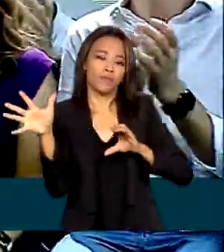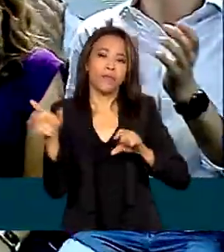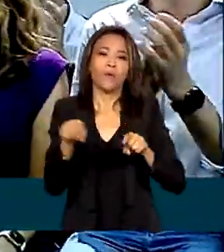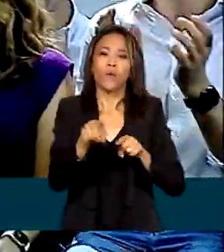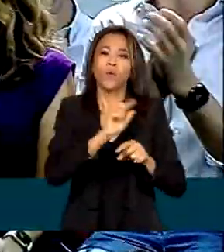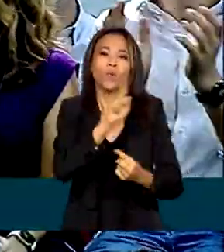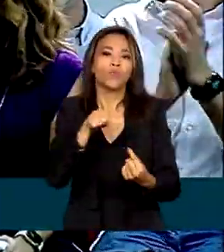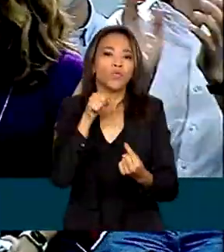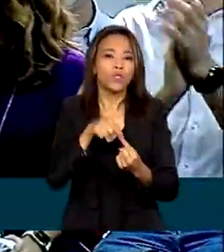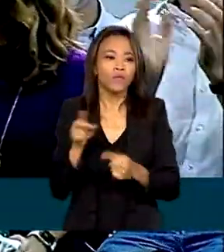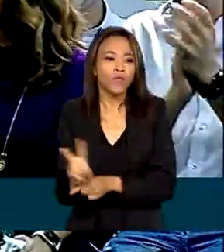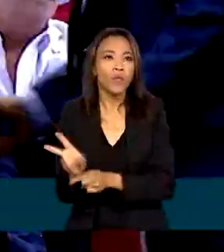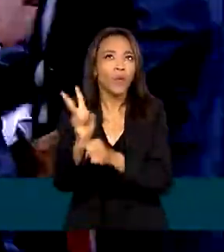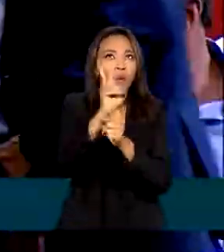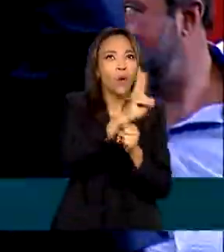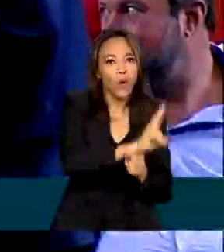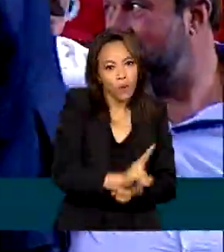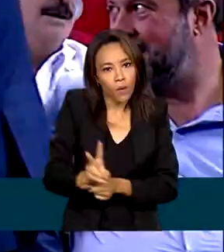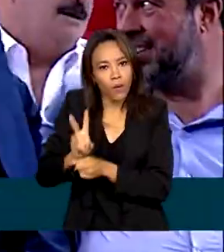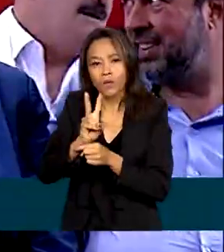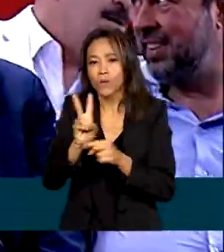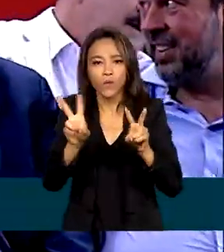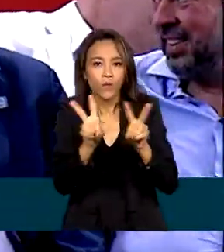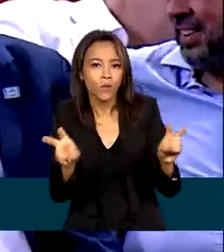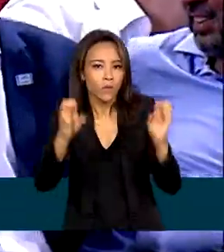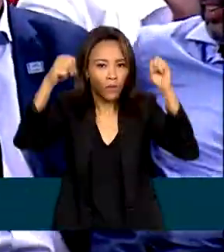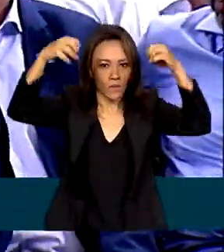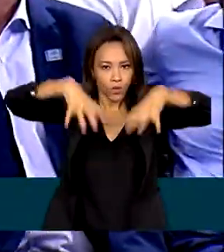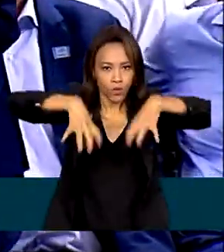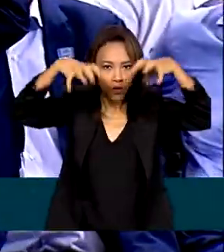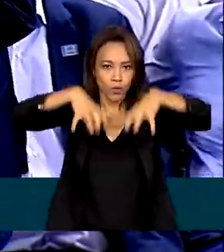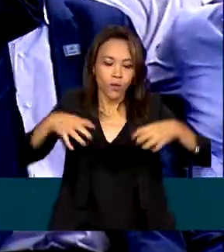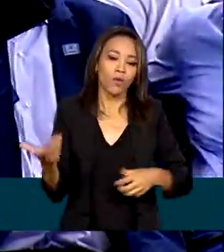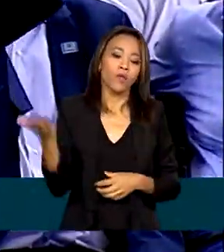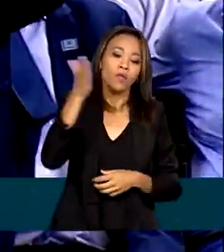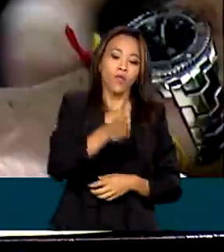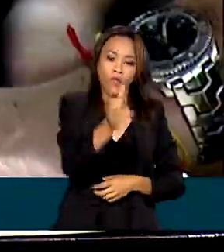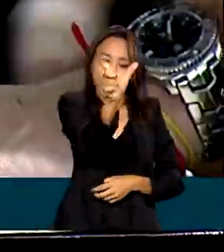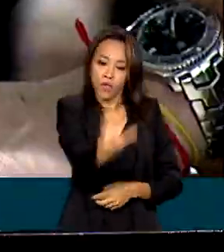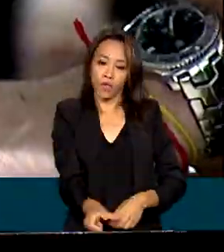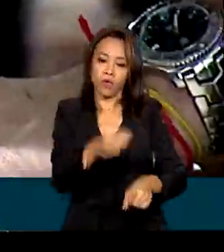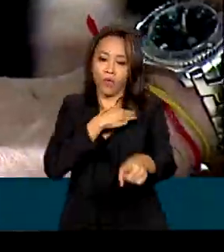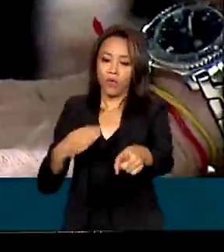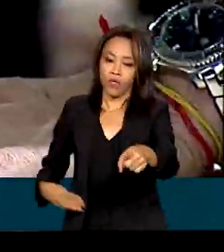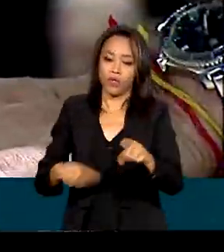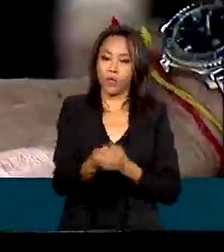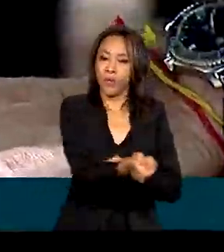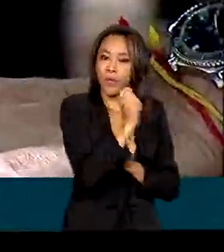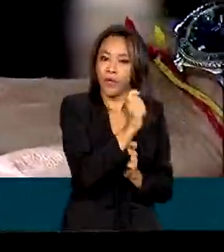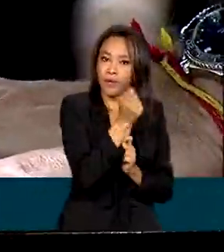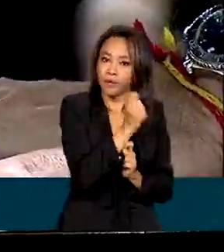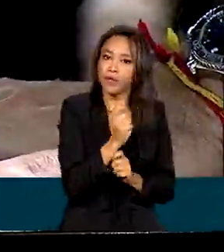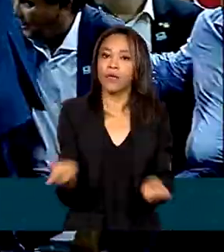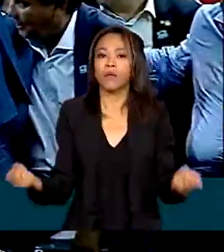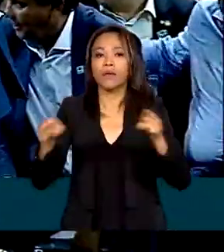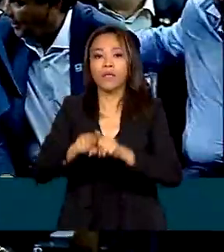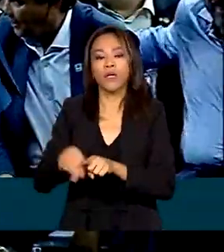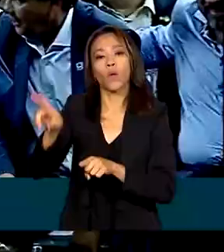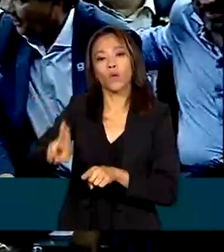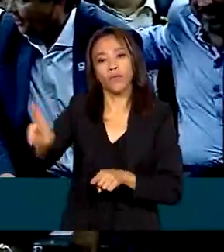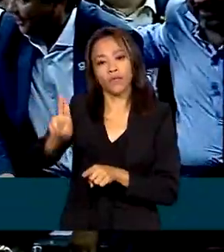o monitoramento das chuvas. Além disso, o Ministério da Pesca e Aquicultura e a Universidade Federal de Pernambuco